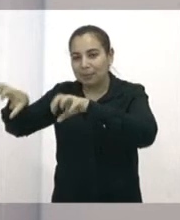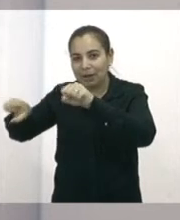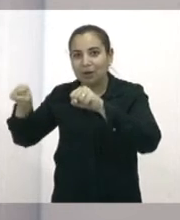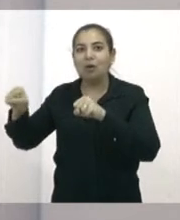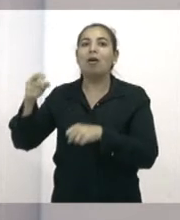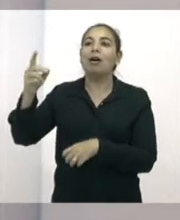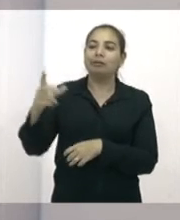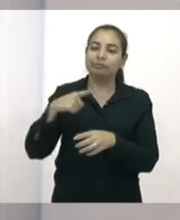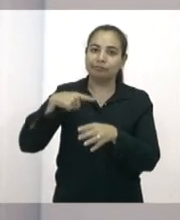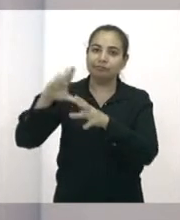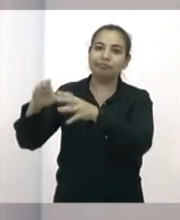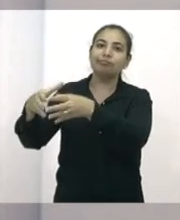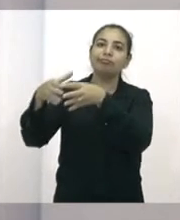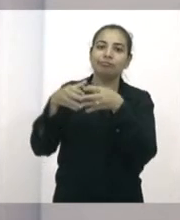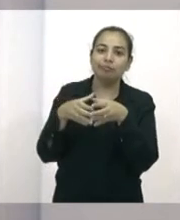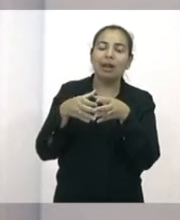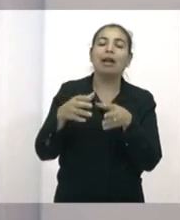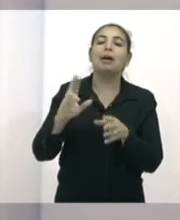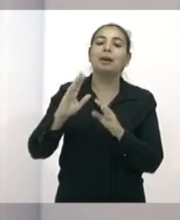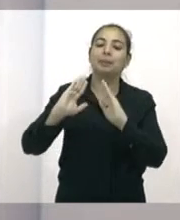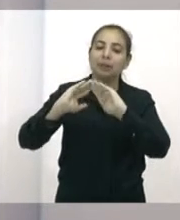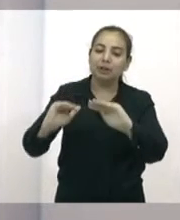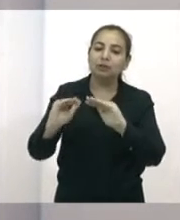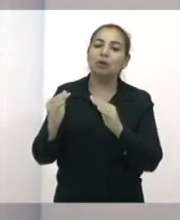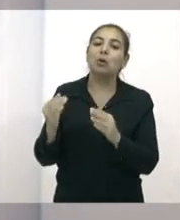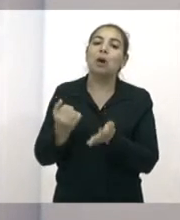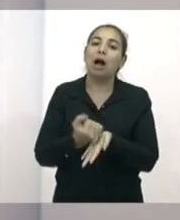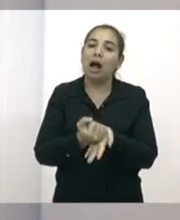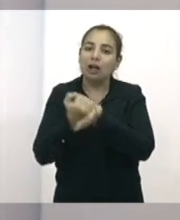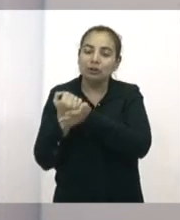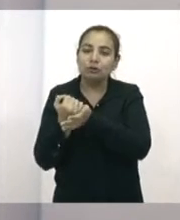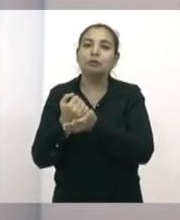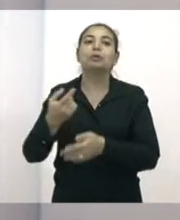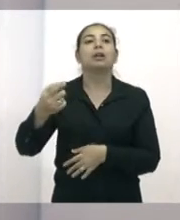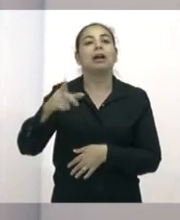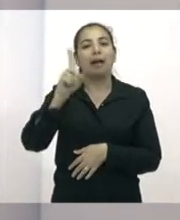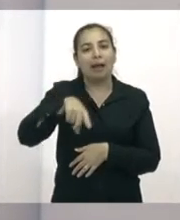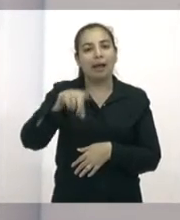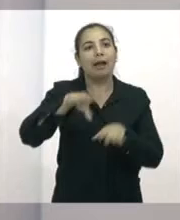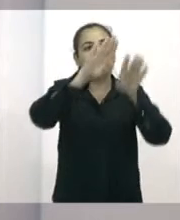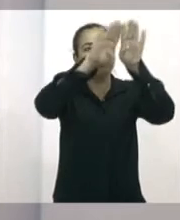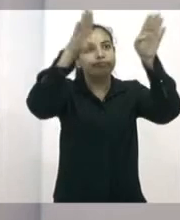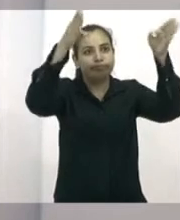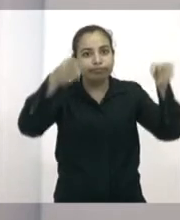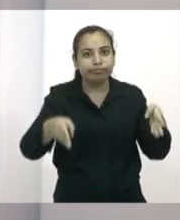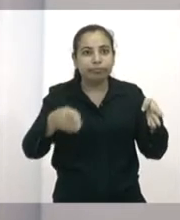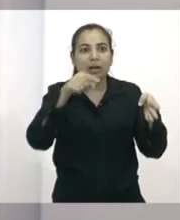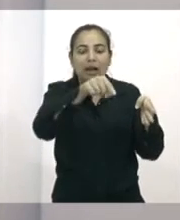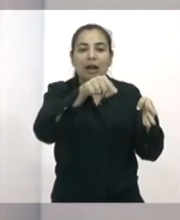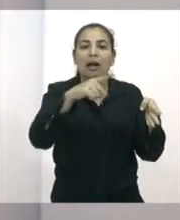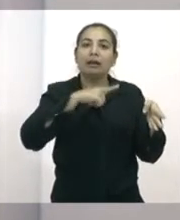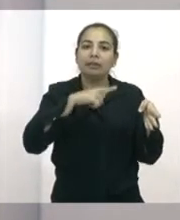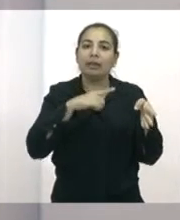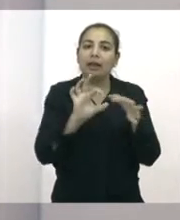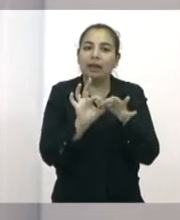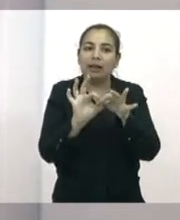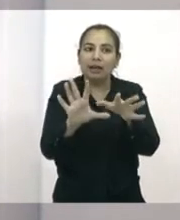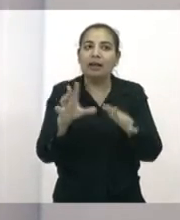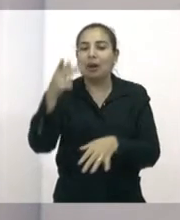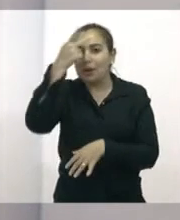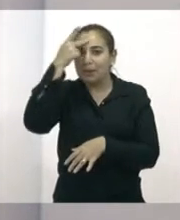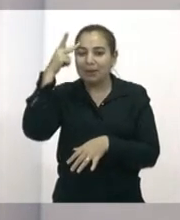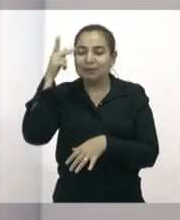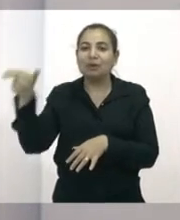visitamos os três galpões de triagem que existem aqui em Fortaleza. São galpões públicos que são cedidos aos catadores para eles